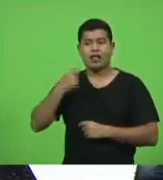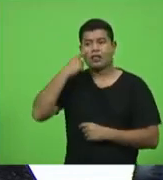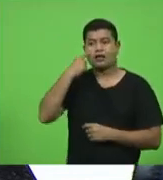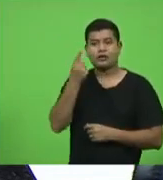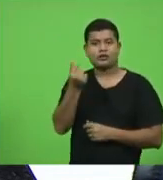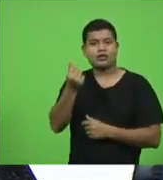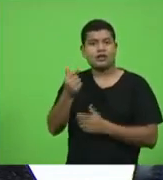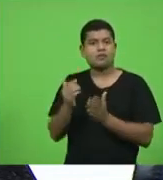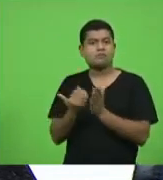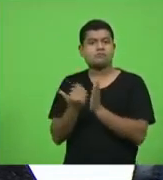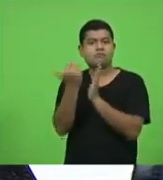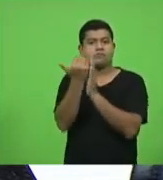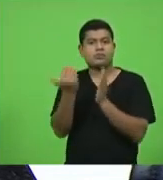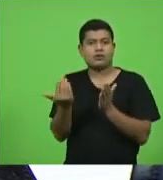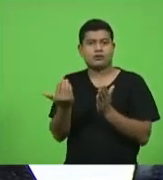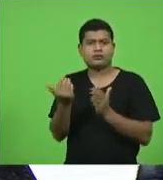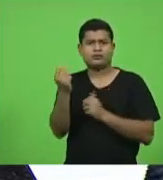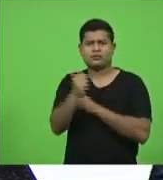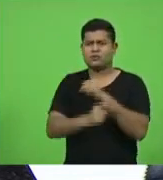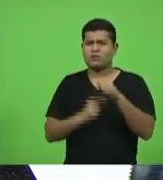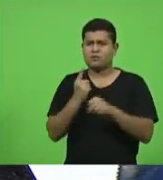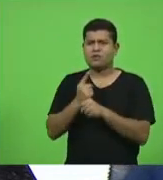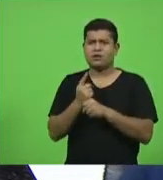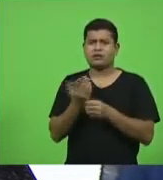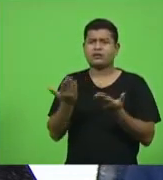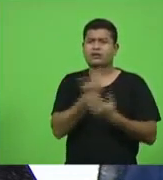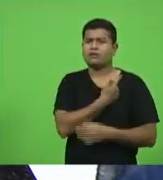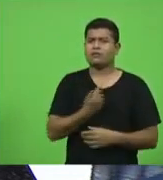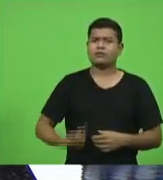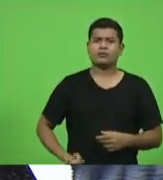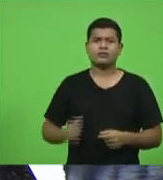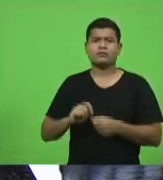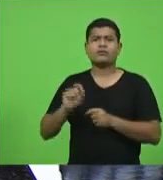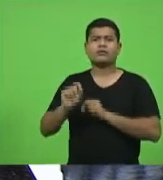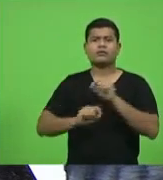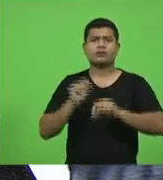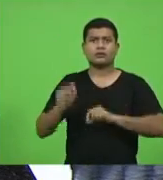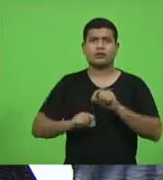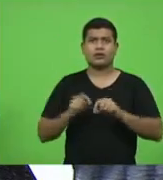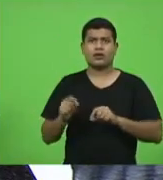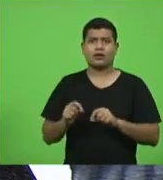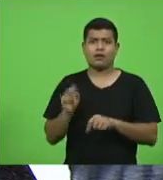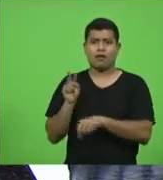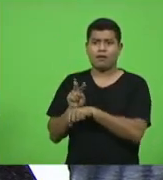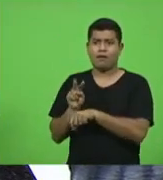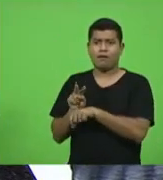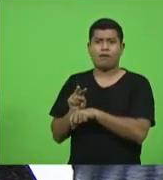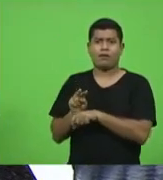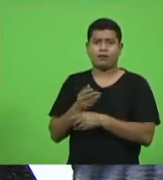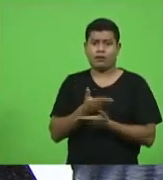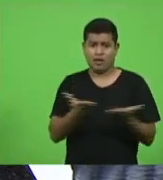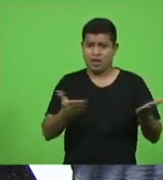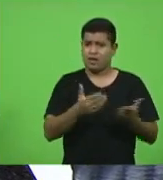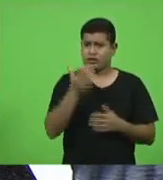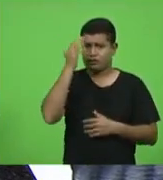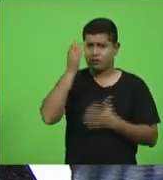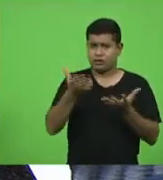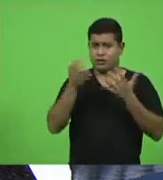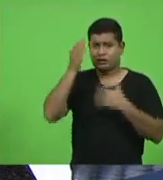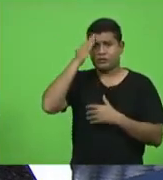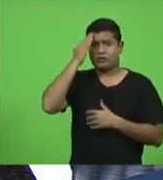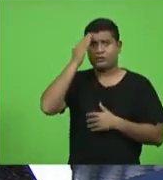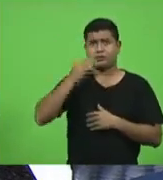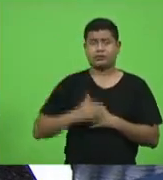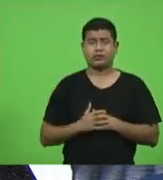um ano senhor presidente o que o governador fez para proteger os catarinenses esses catarinenses querem saber questão de ordem presidente